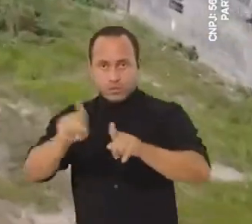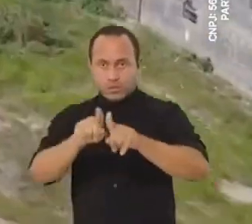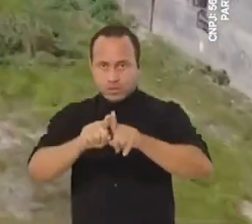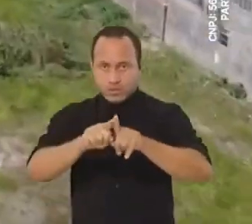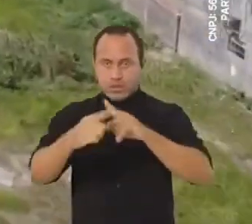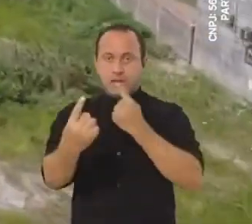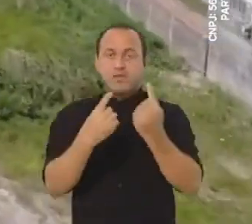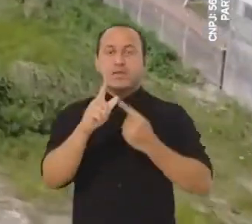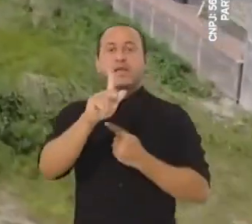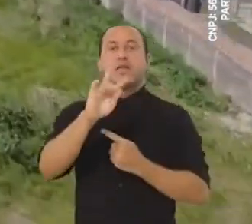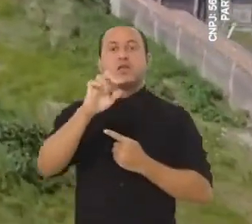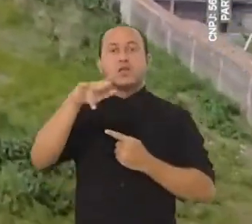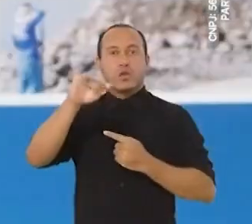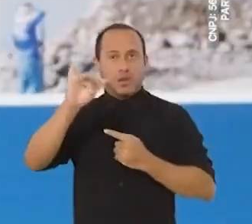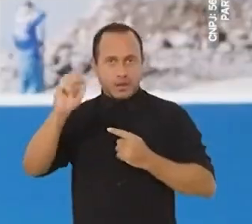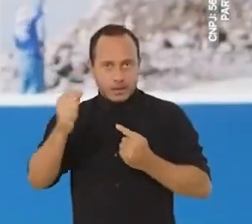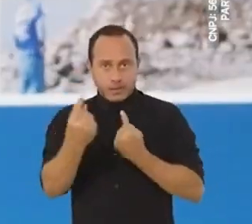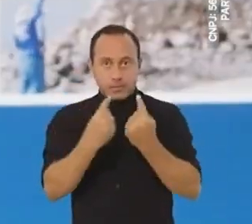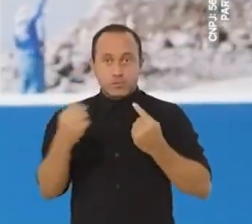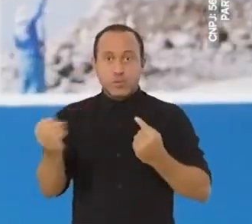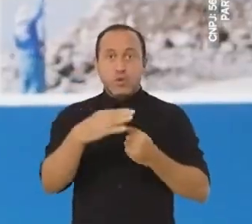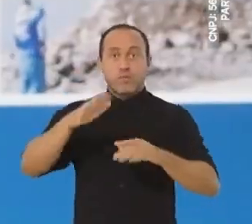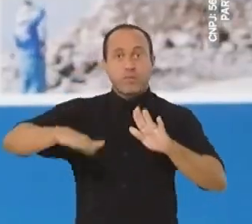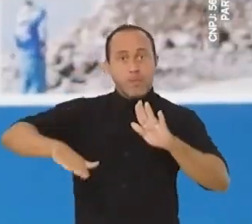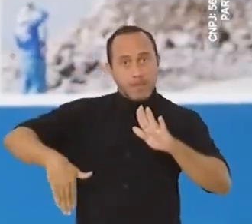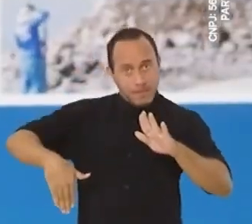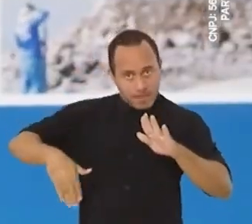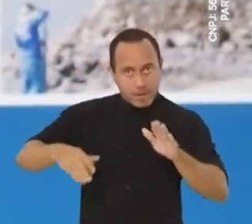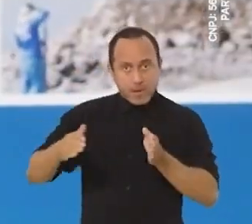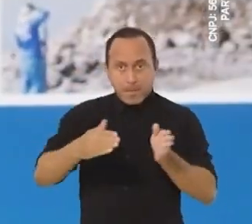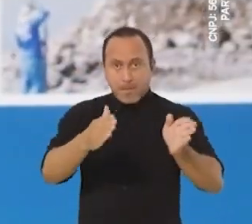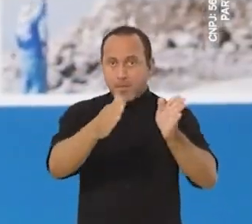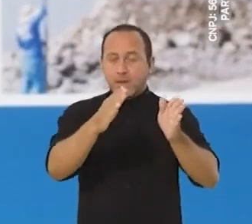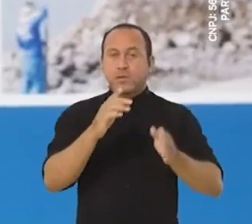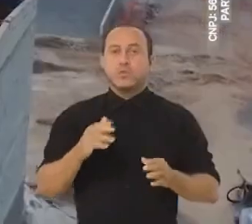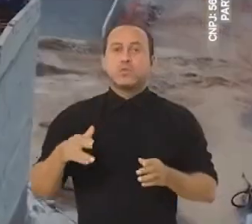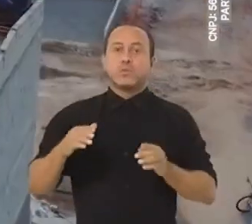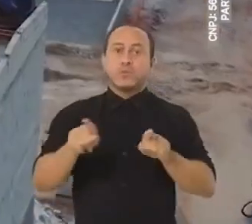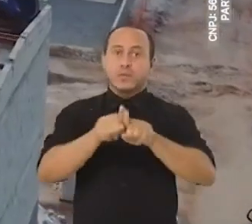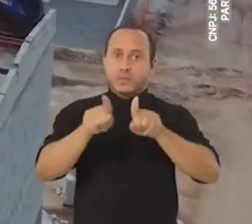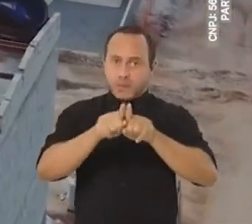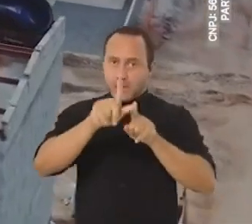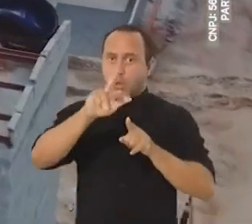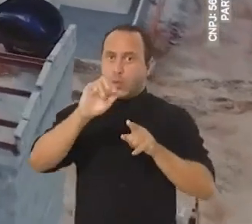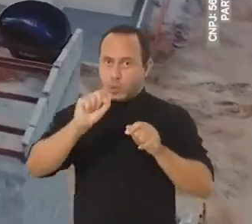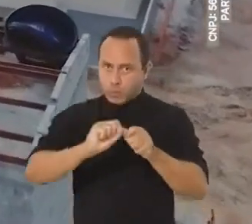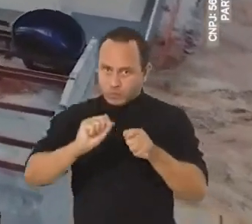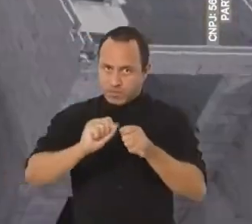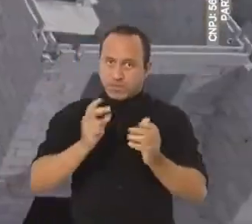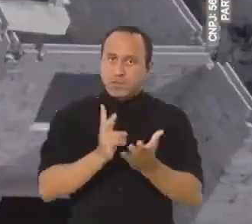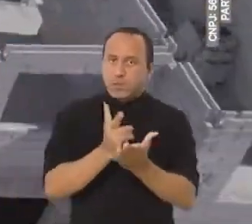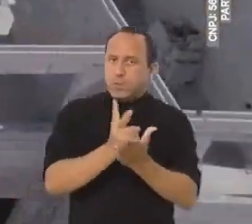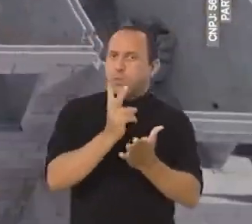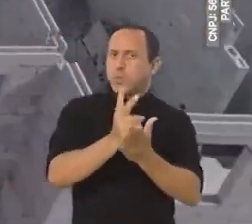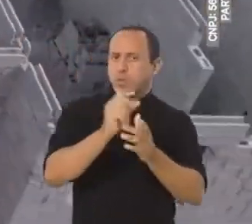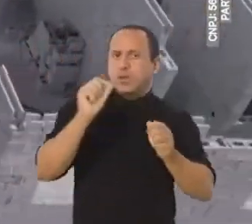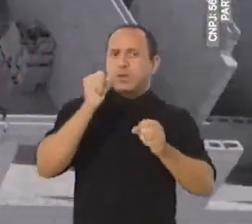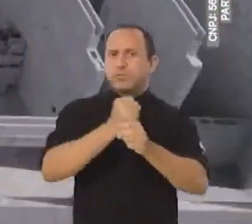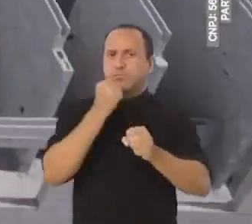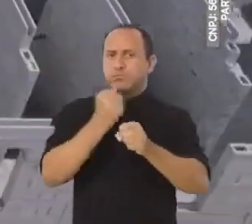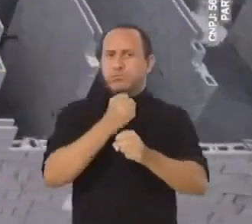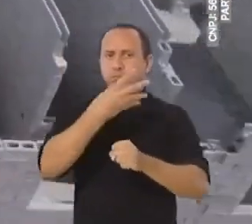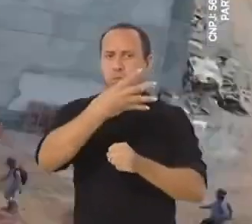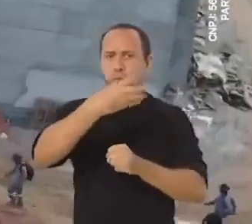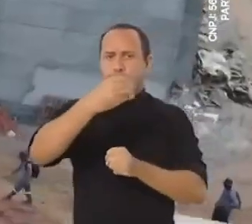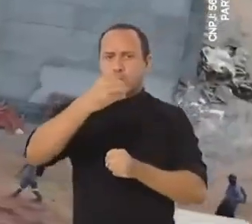e a Avenida Litorânea, que vai criar uma nova orla nas margens do rio Sagi. Luiz também vai dar continuidade à